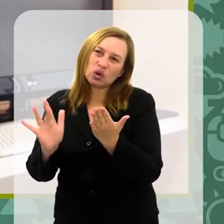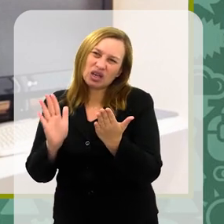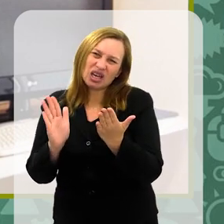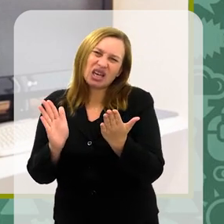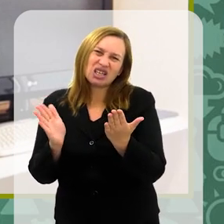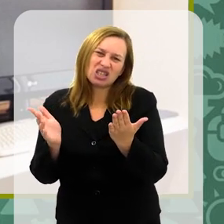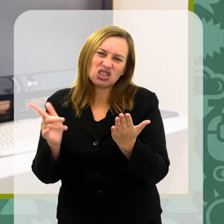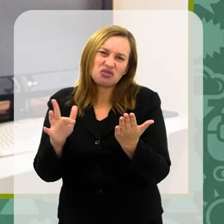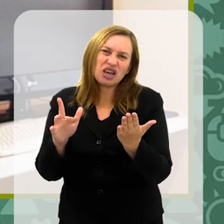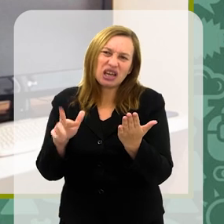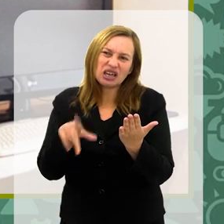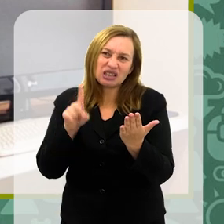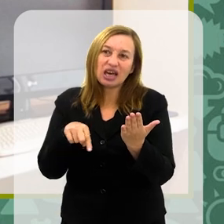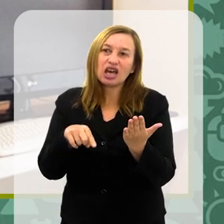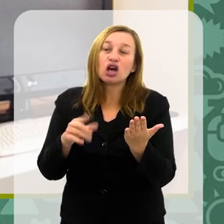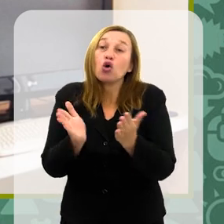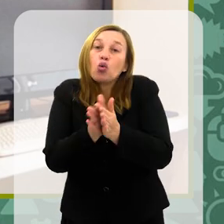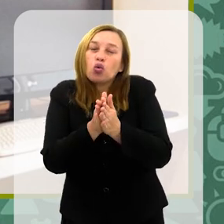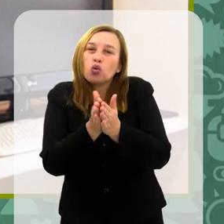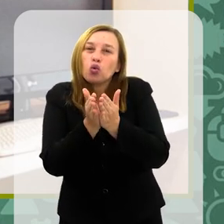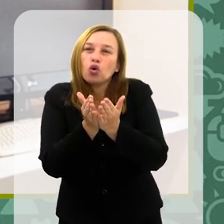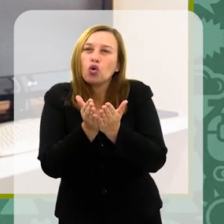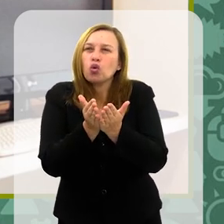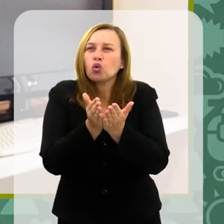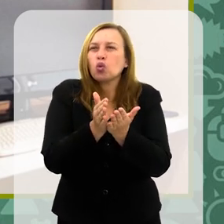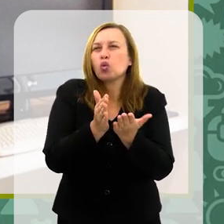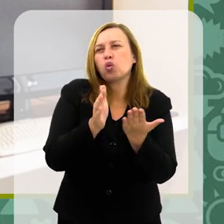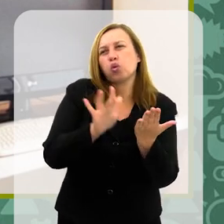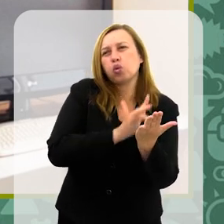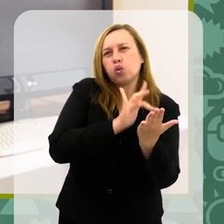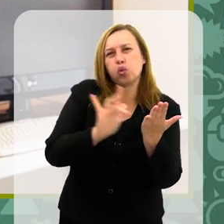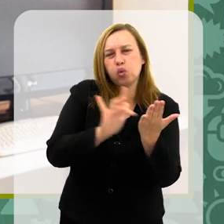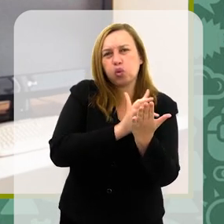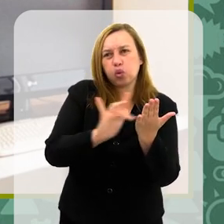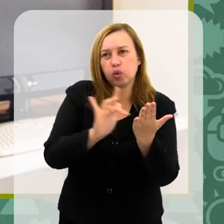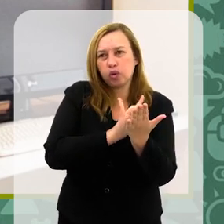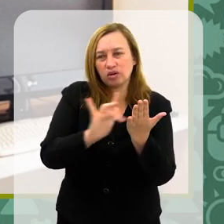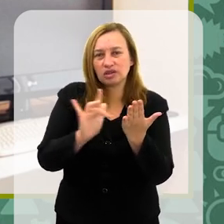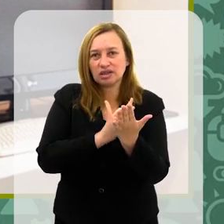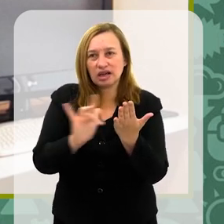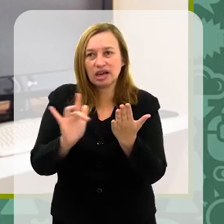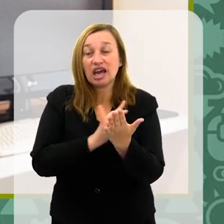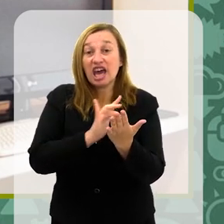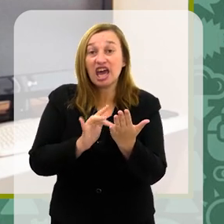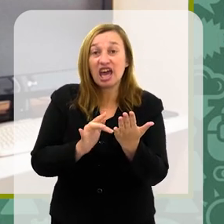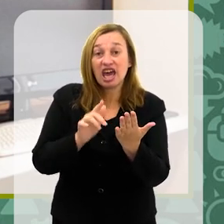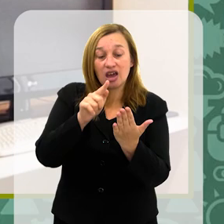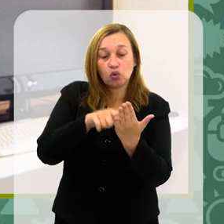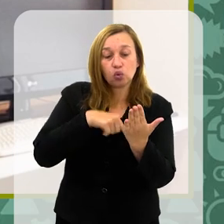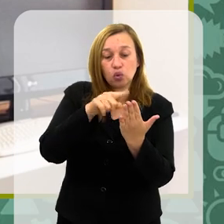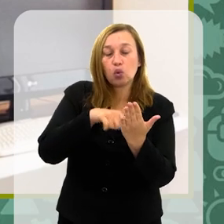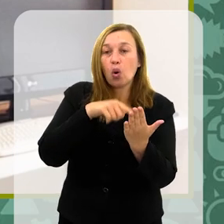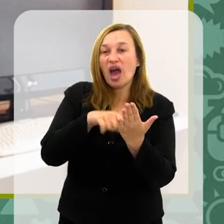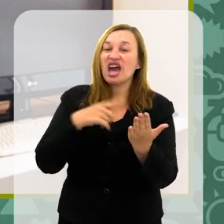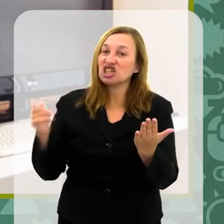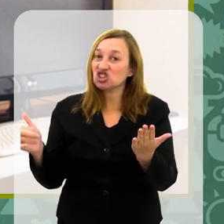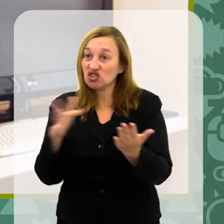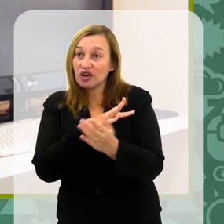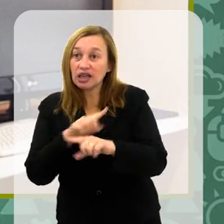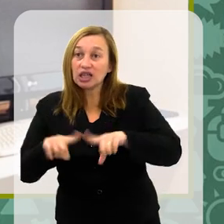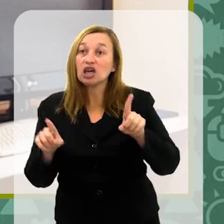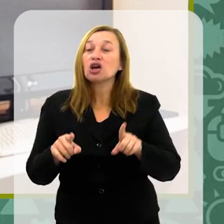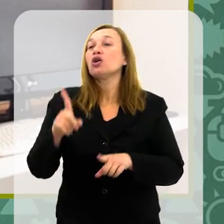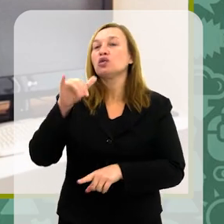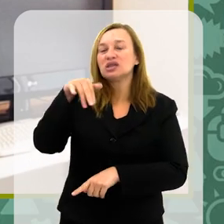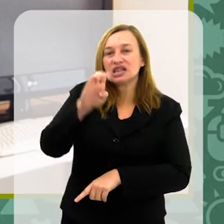publicações também mudaram, como por exemplo os livros virtuais, os e-books. Luciane, você que já tem mais experiência ali na